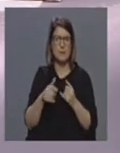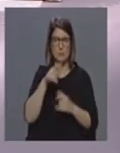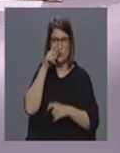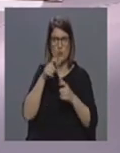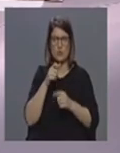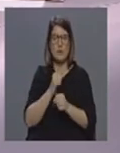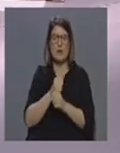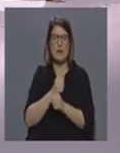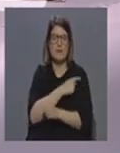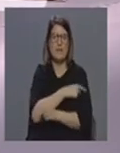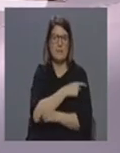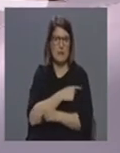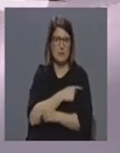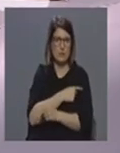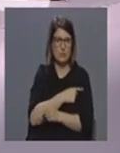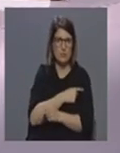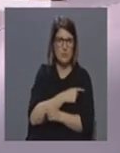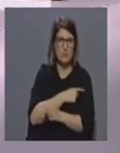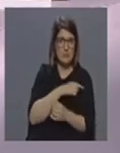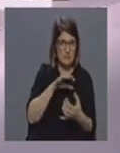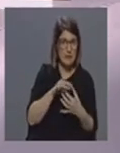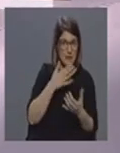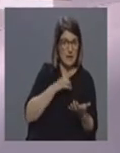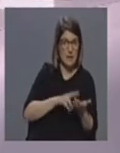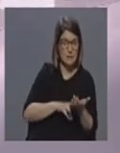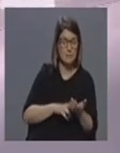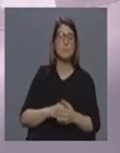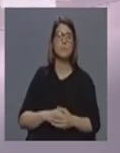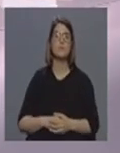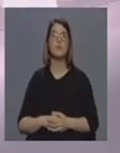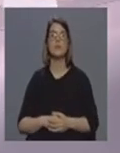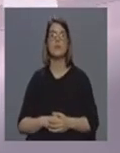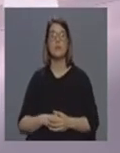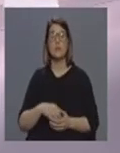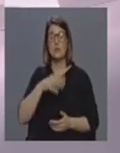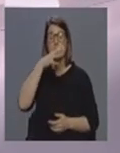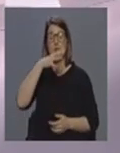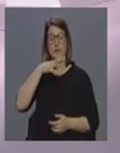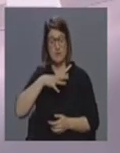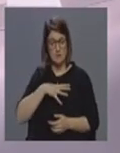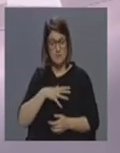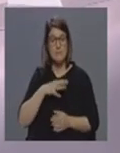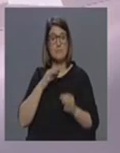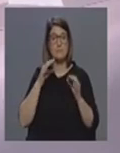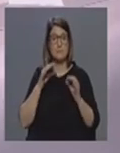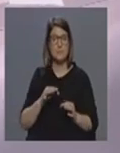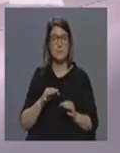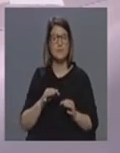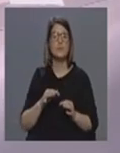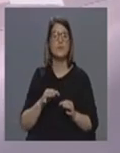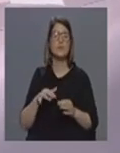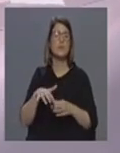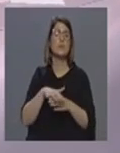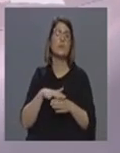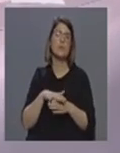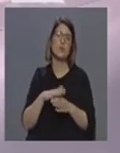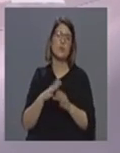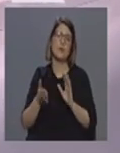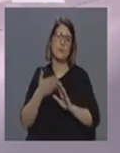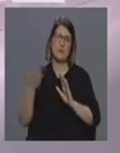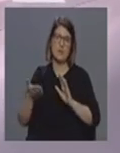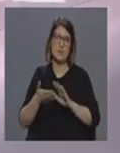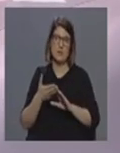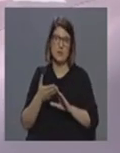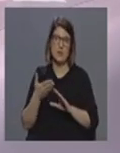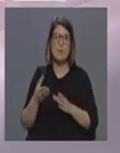isso é um problema real? depois de me garantirem que estavam a ser controlados as situações mais emergentes de